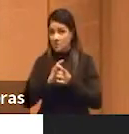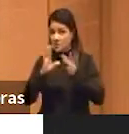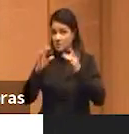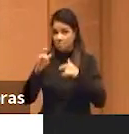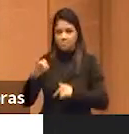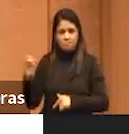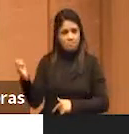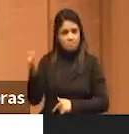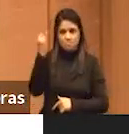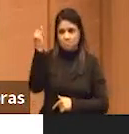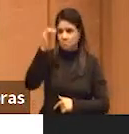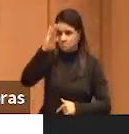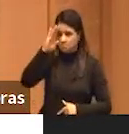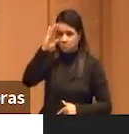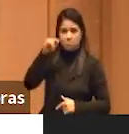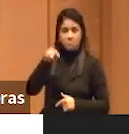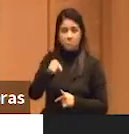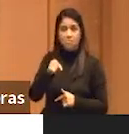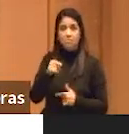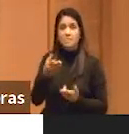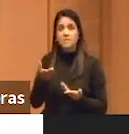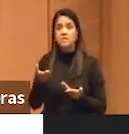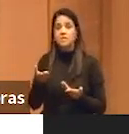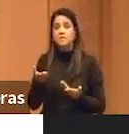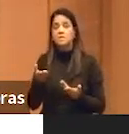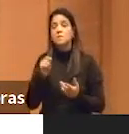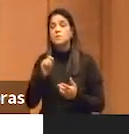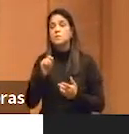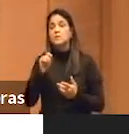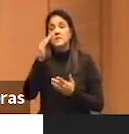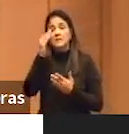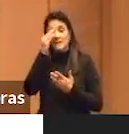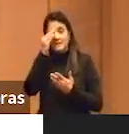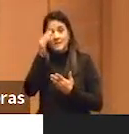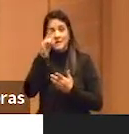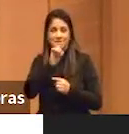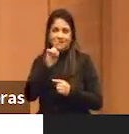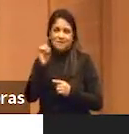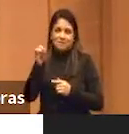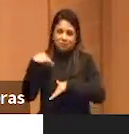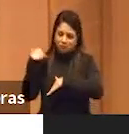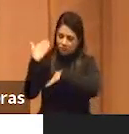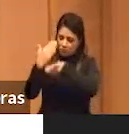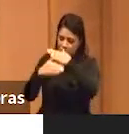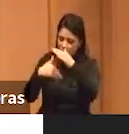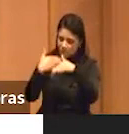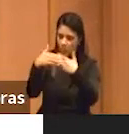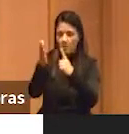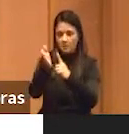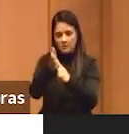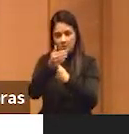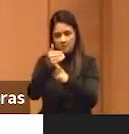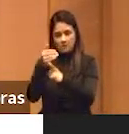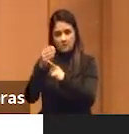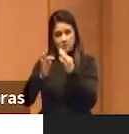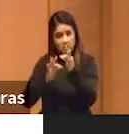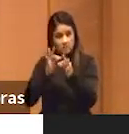fundamental e, diga-se de passagem, graças aos desenvolvimentos da tecnologia,